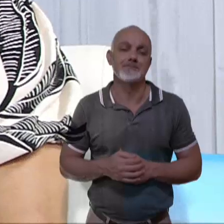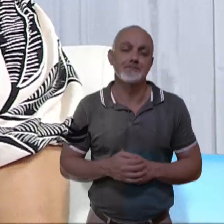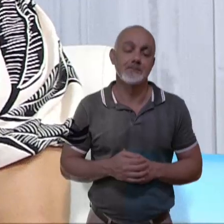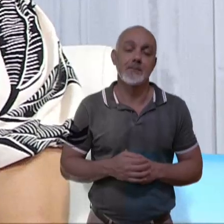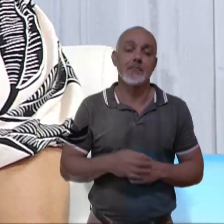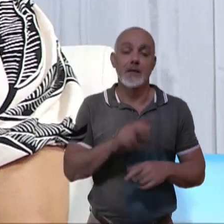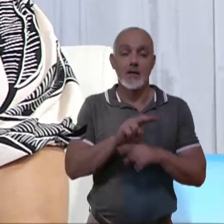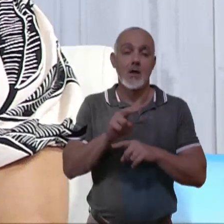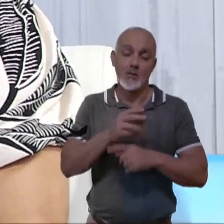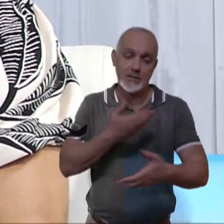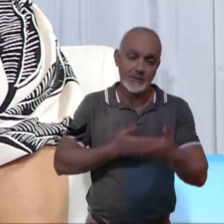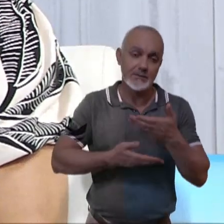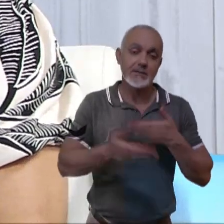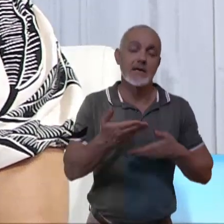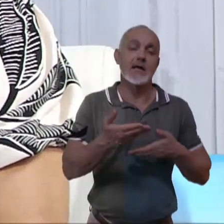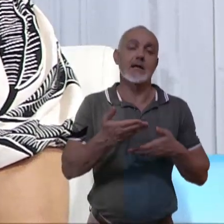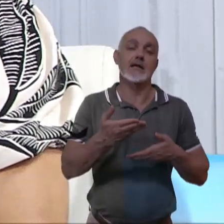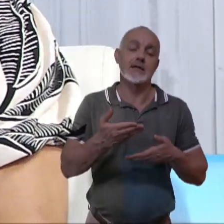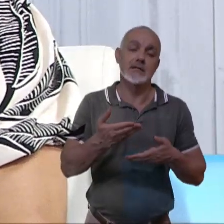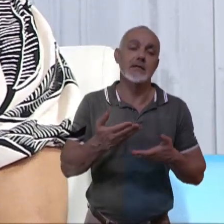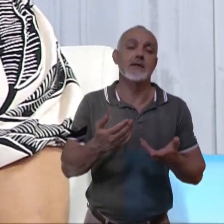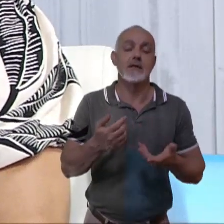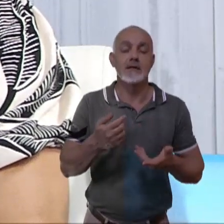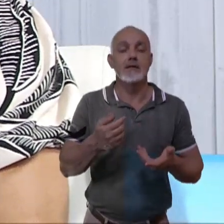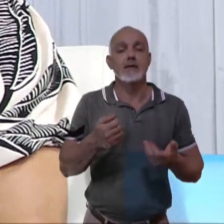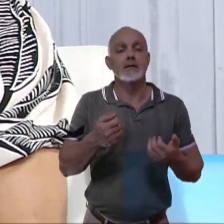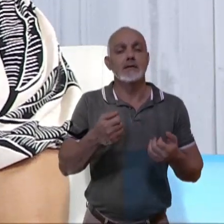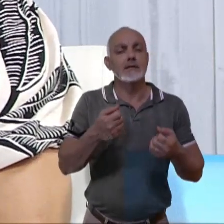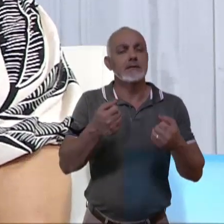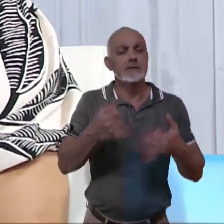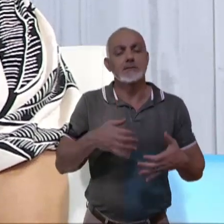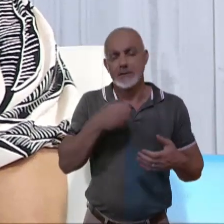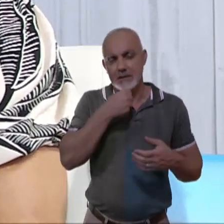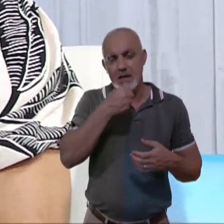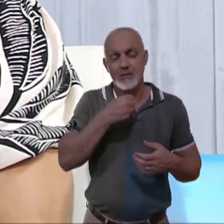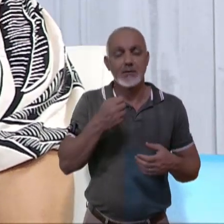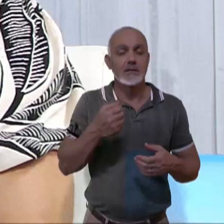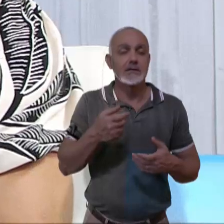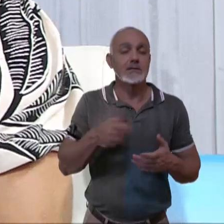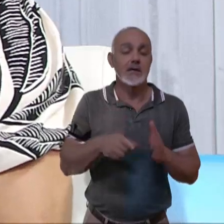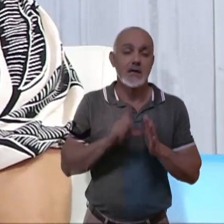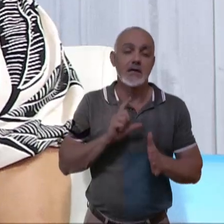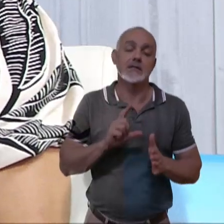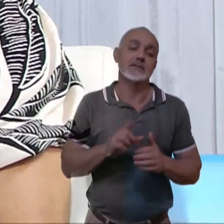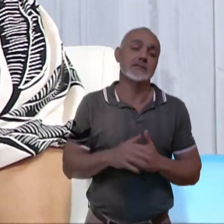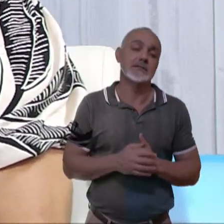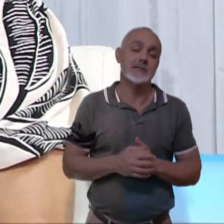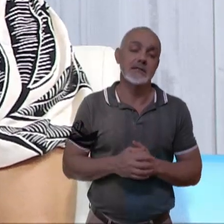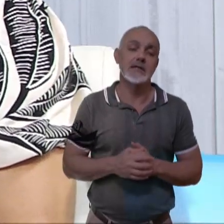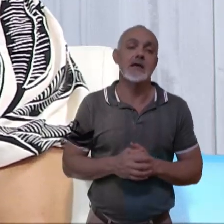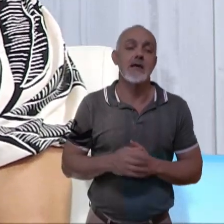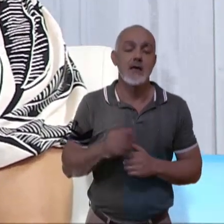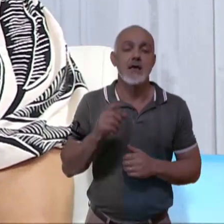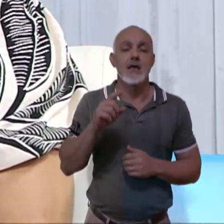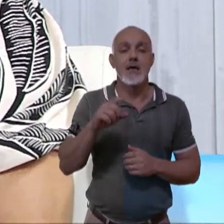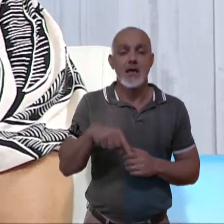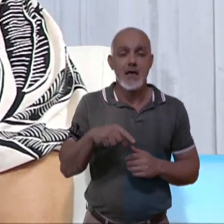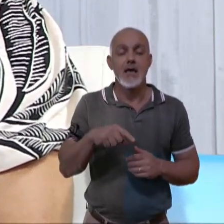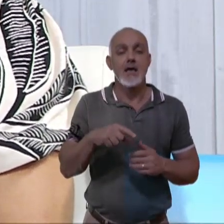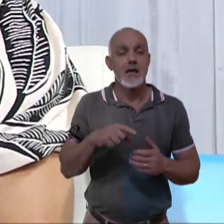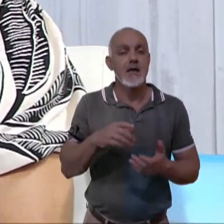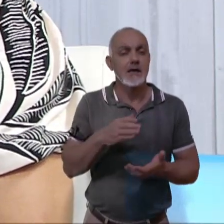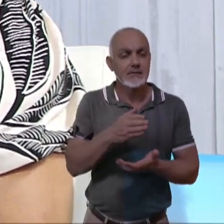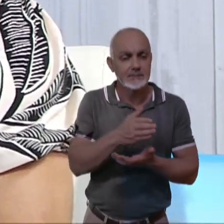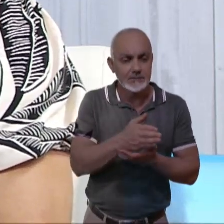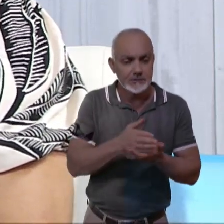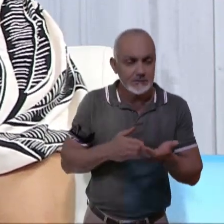A guarda compartilhada, ela vem, igual foi dito naquela reportagem anterior, ela vem para dividir